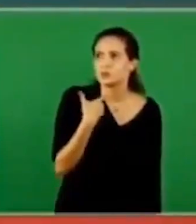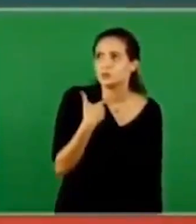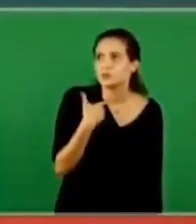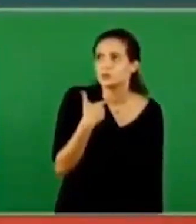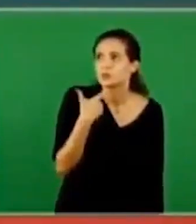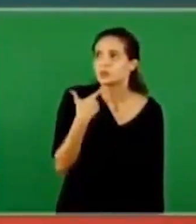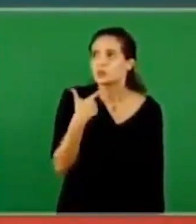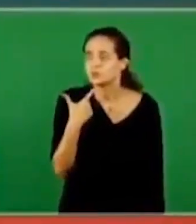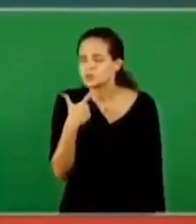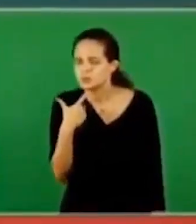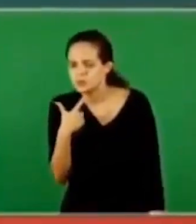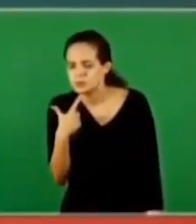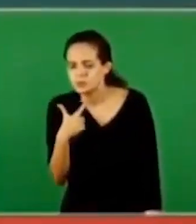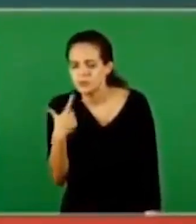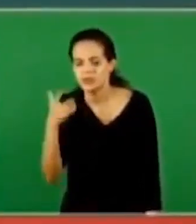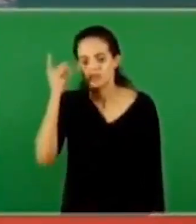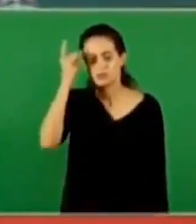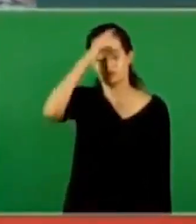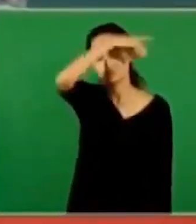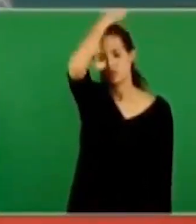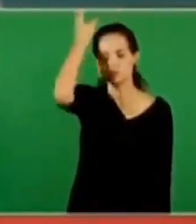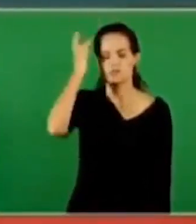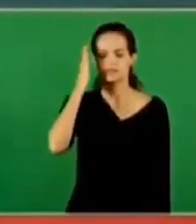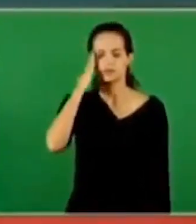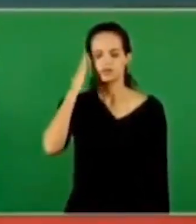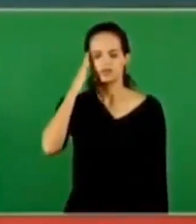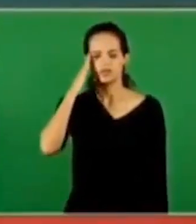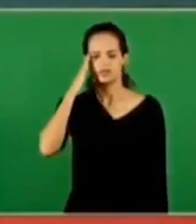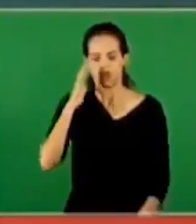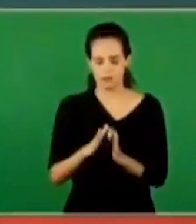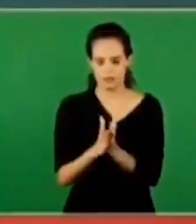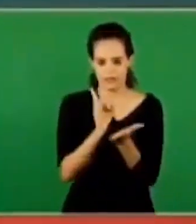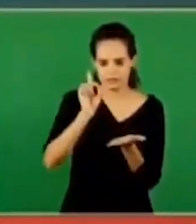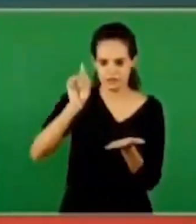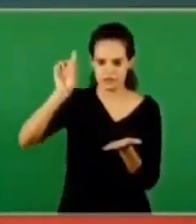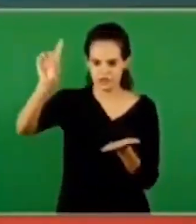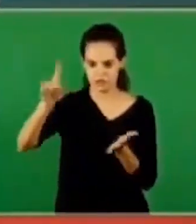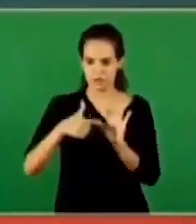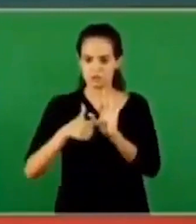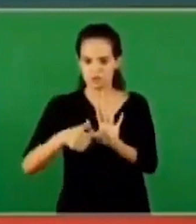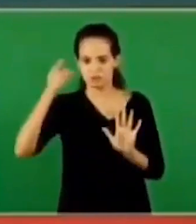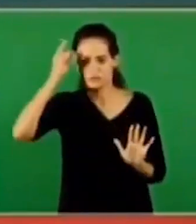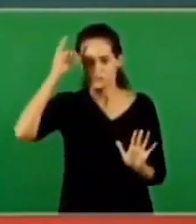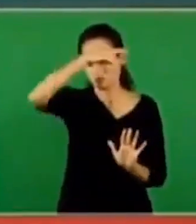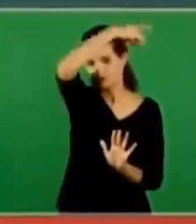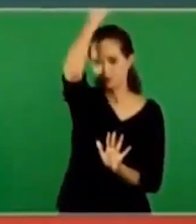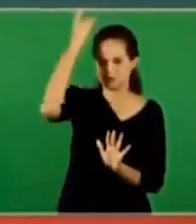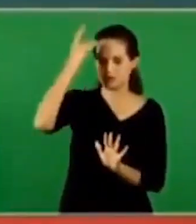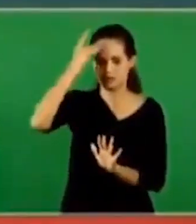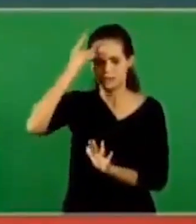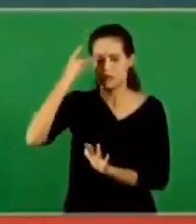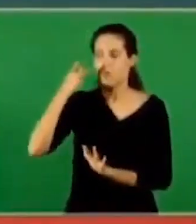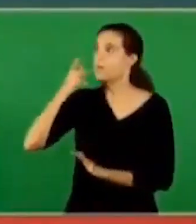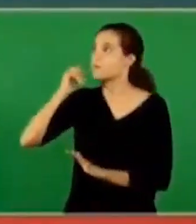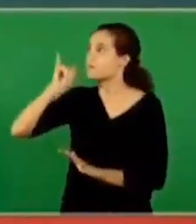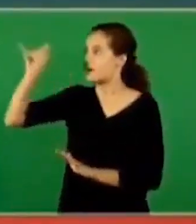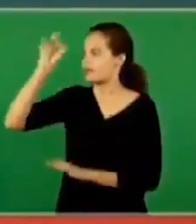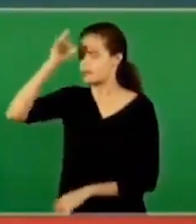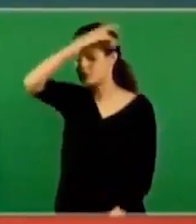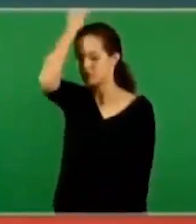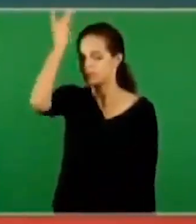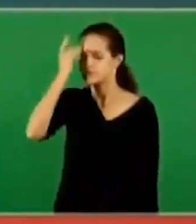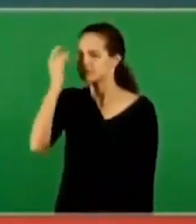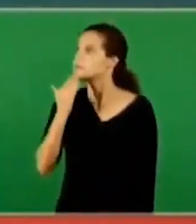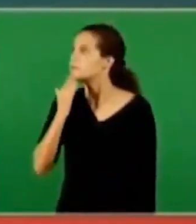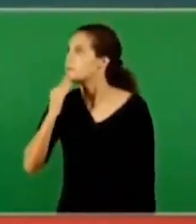traduz num gemido. Num gemido inexprimível. E é por isso que eu estou aqui.